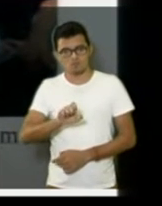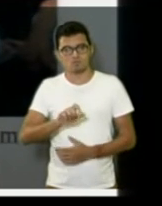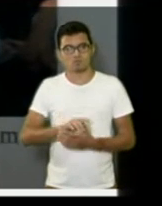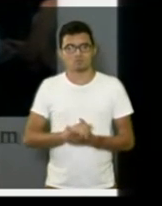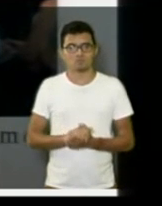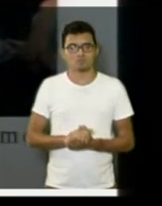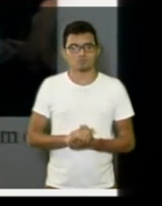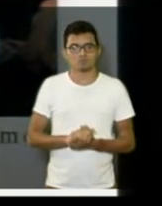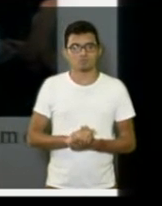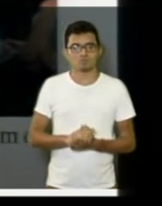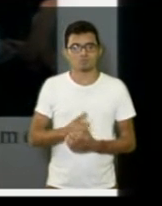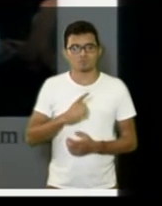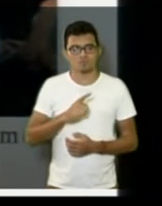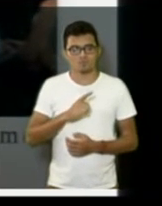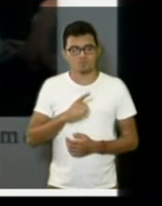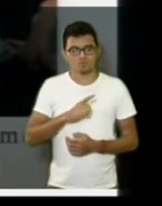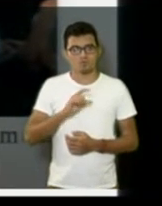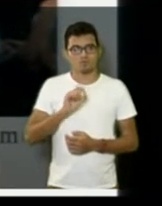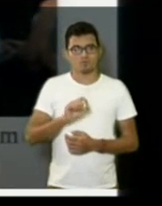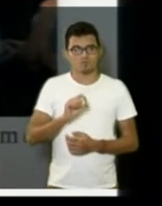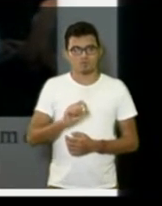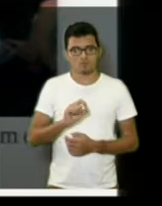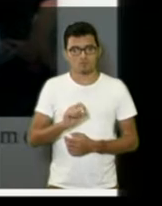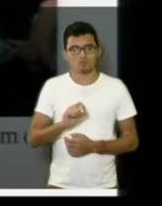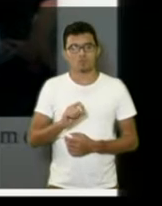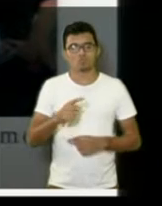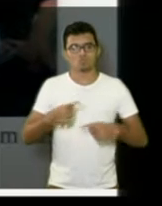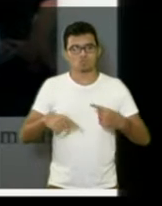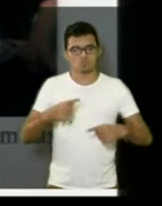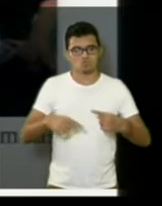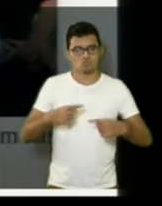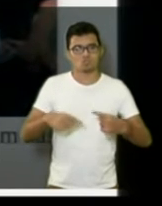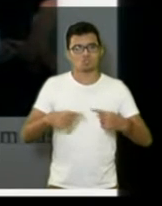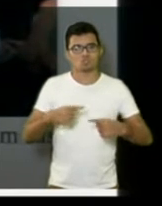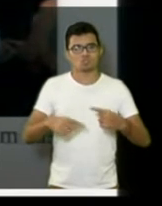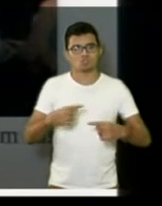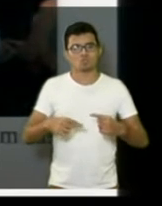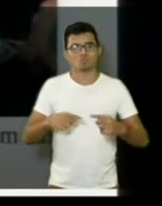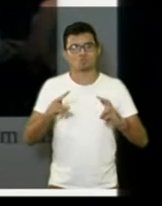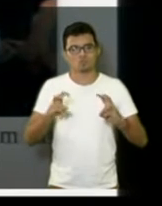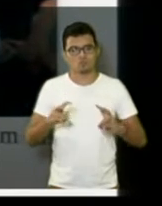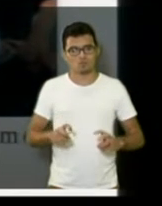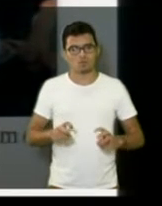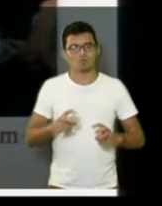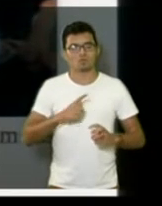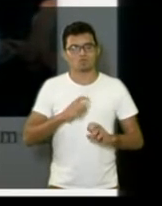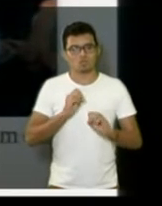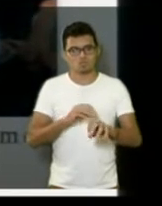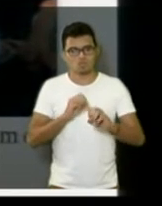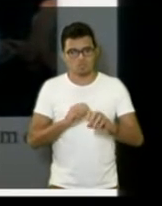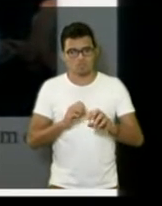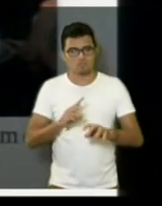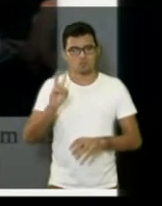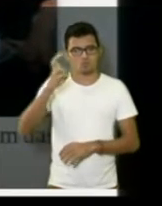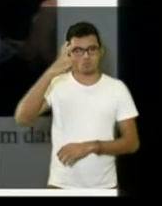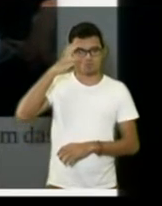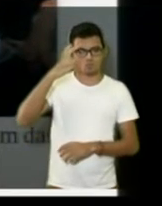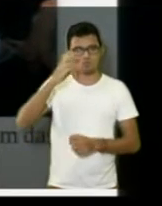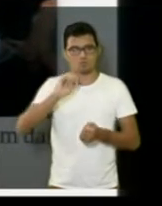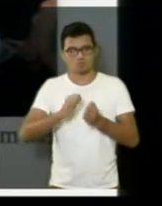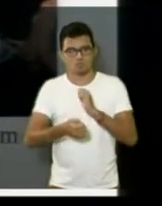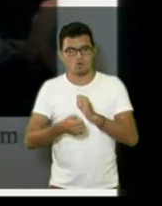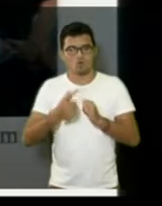bairros que precisa de políticas públicas, porque lá nós não temos discutido com a população em termos de educação também, de cultura, de esporte,